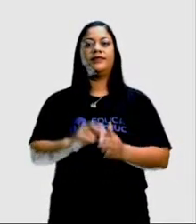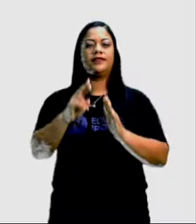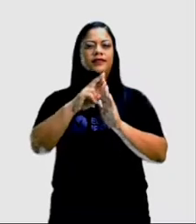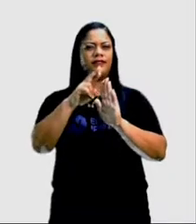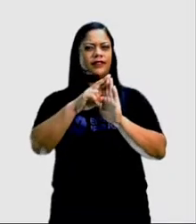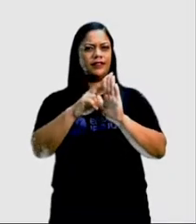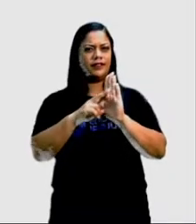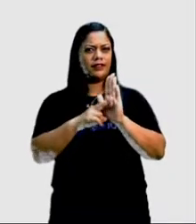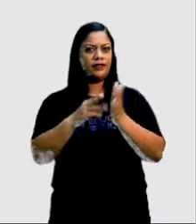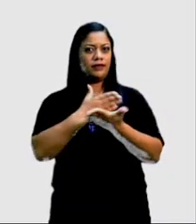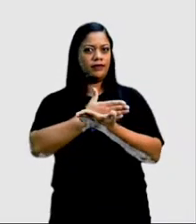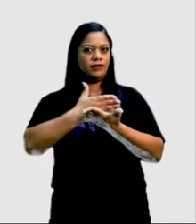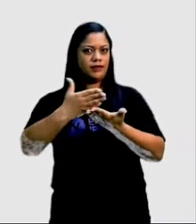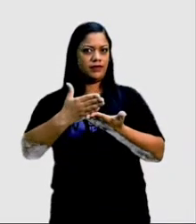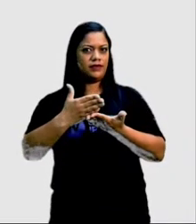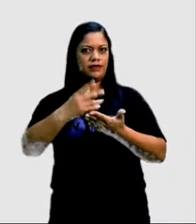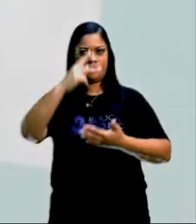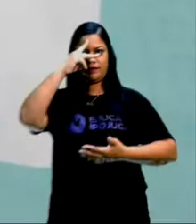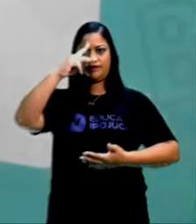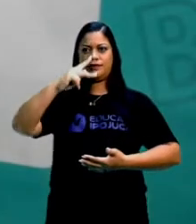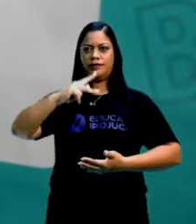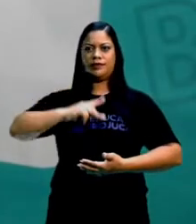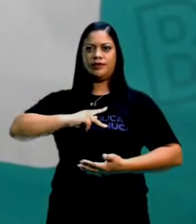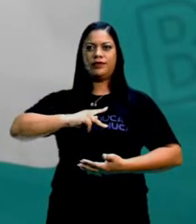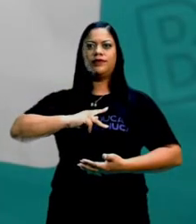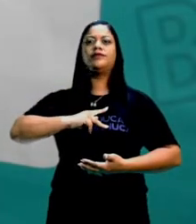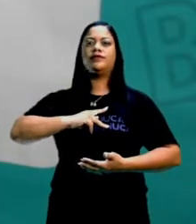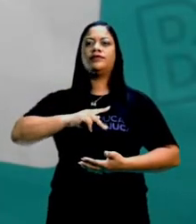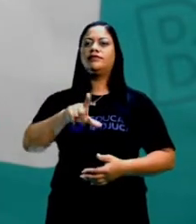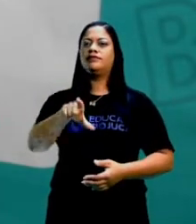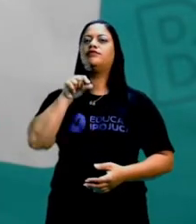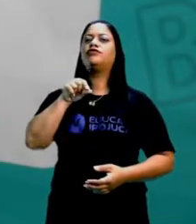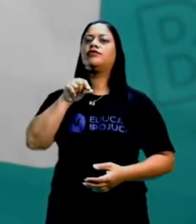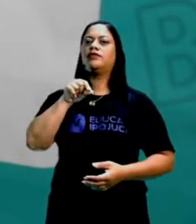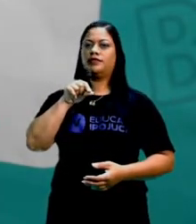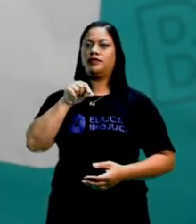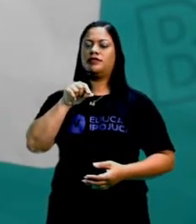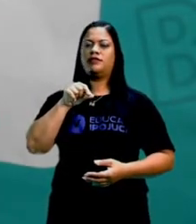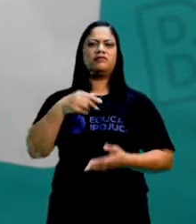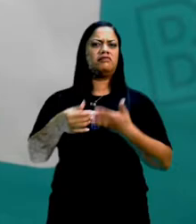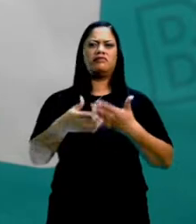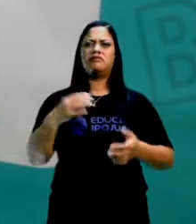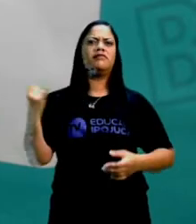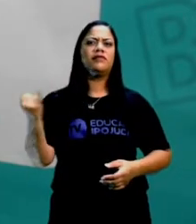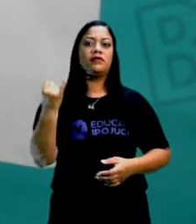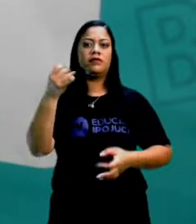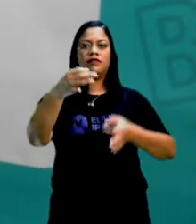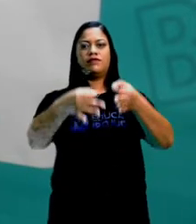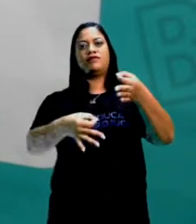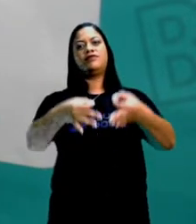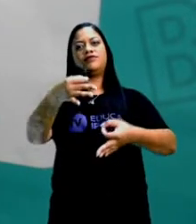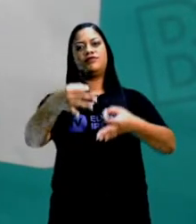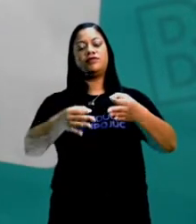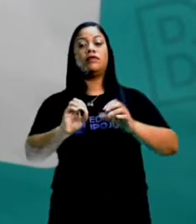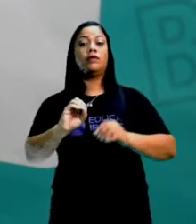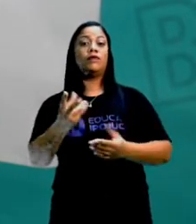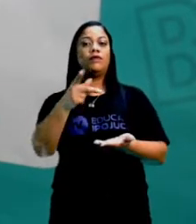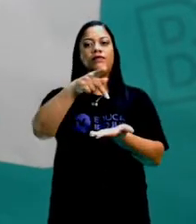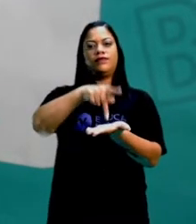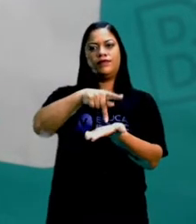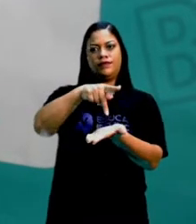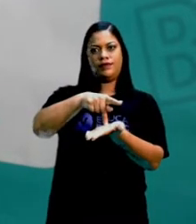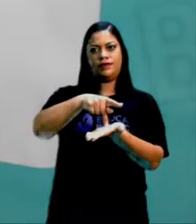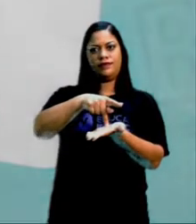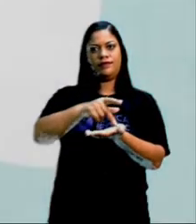tendo como ponto de partida a sua própria preferência, sem se importar com a justiça ou com a verdade.